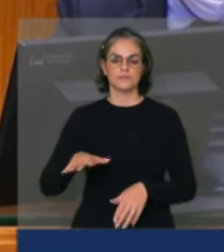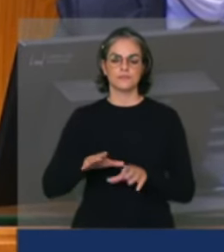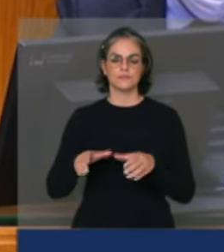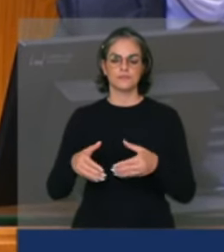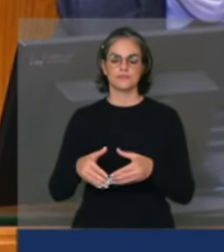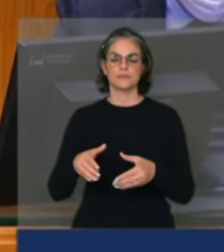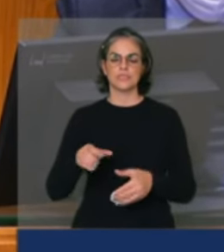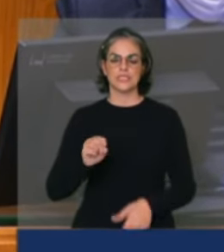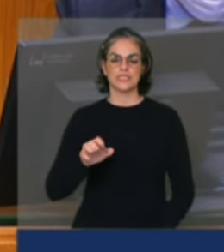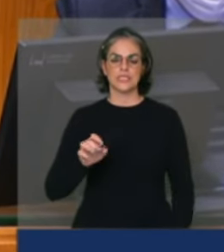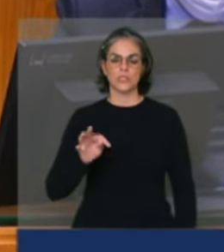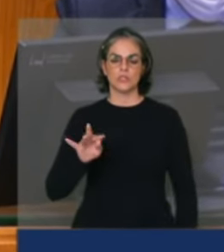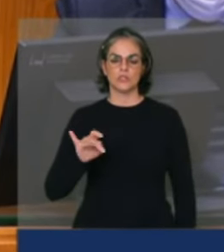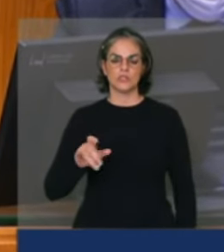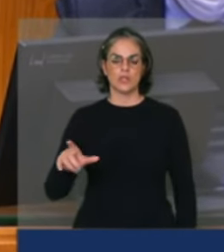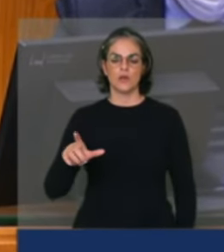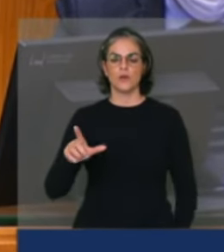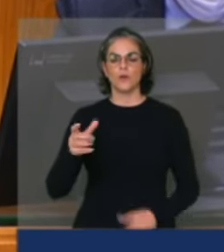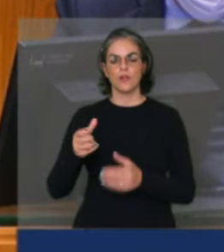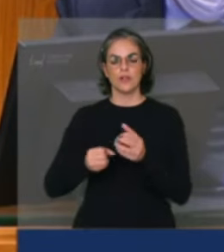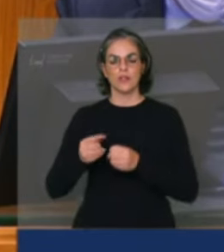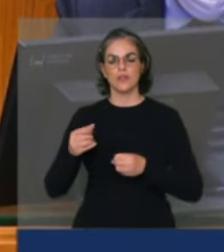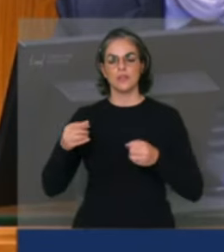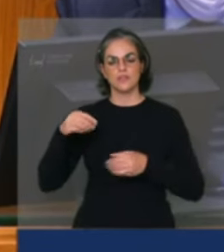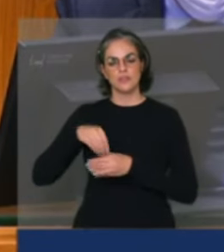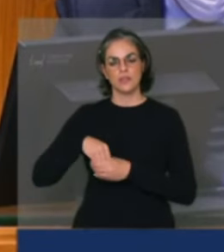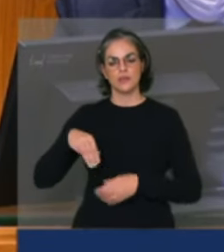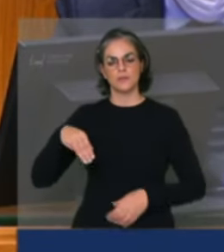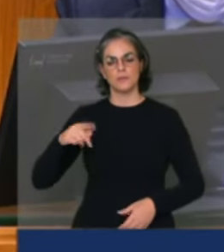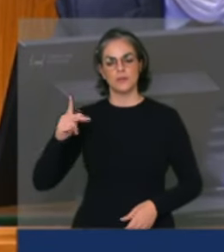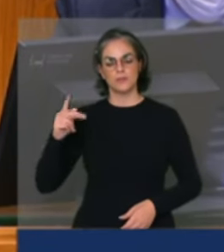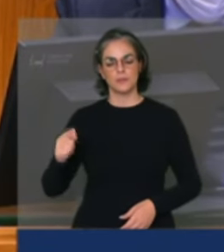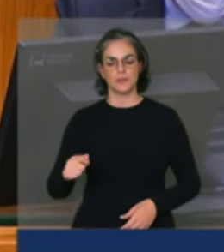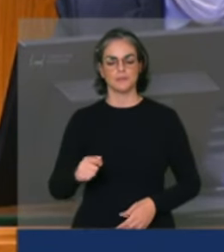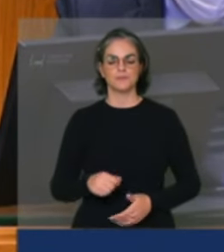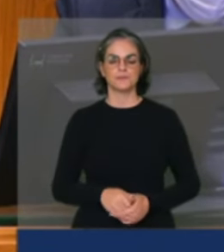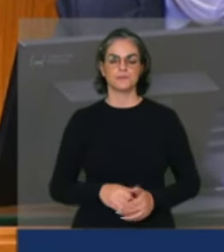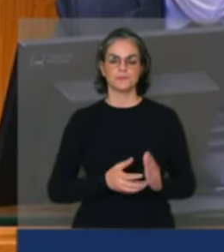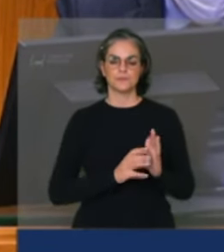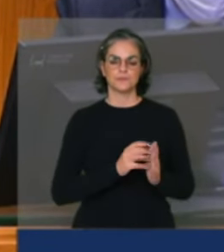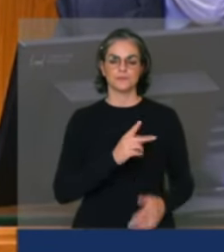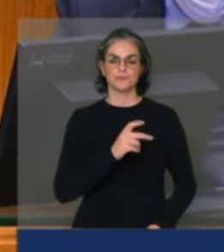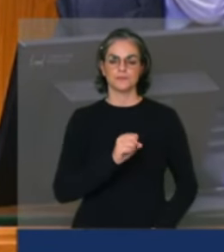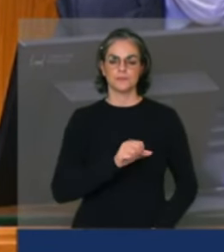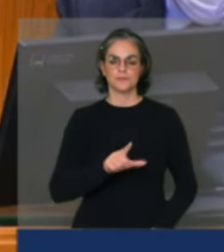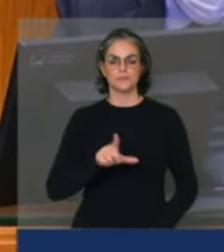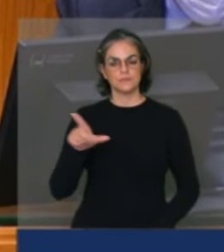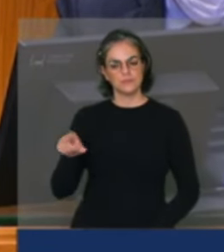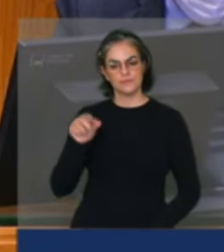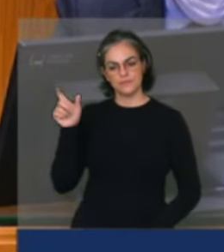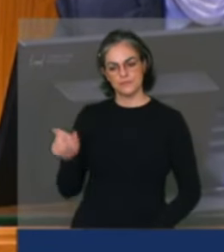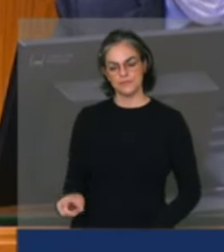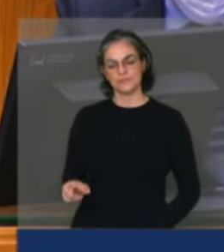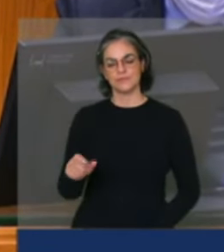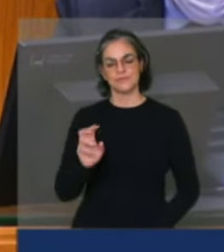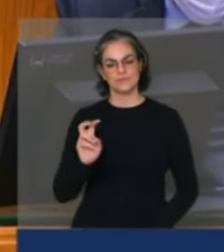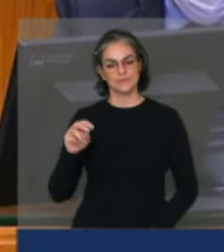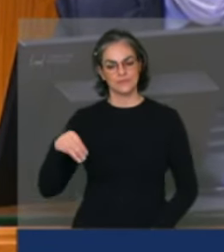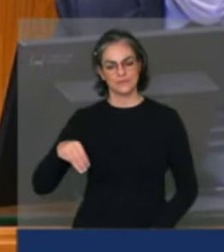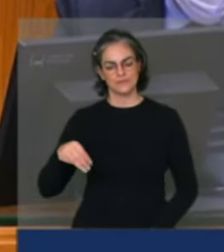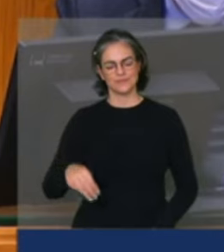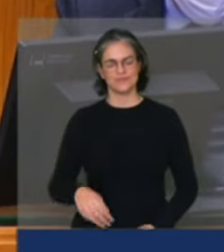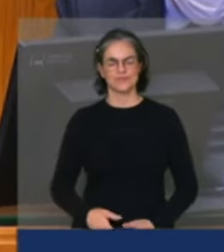Leite do Mapa. Indicação do PSL. Senhor Marcos Sérgio, pelo tempo de cinco minutos.